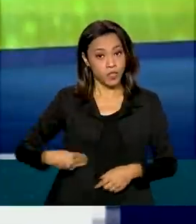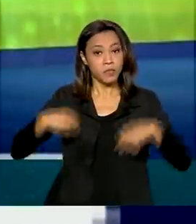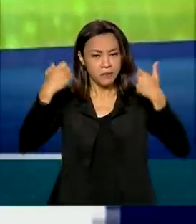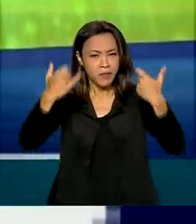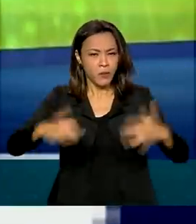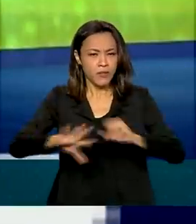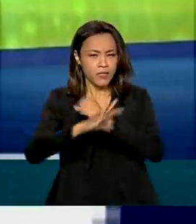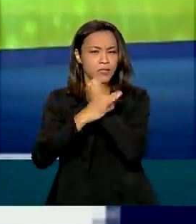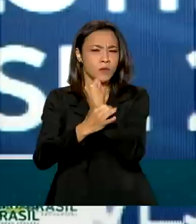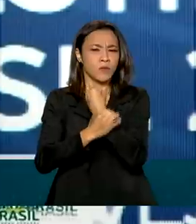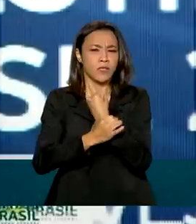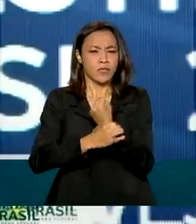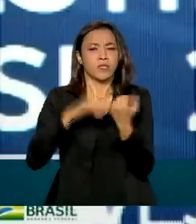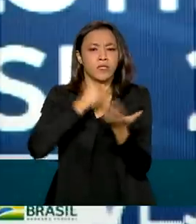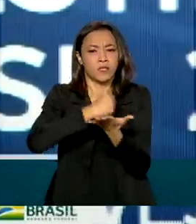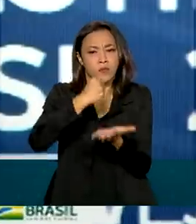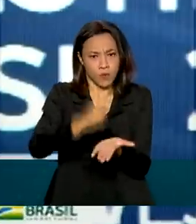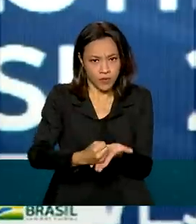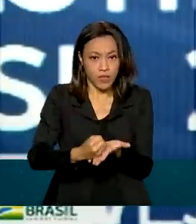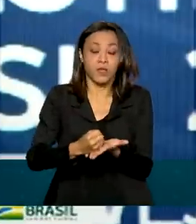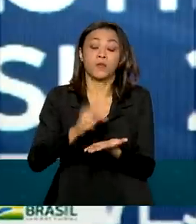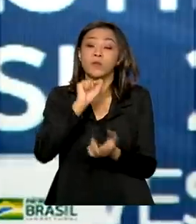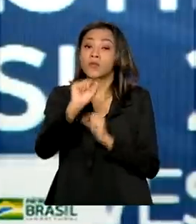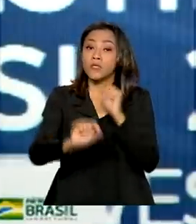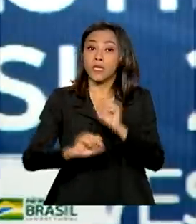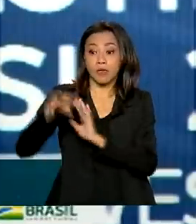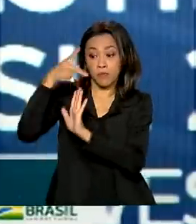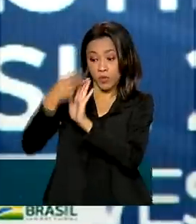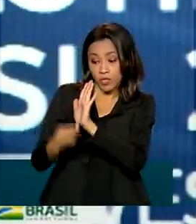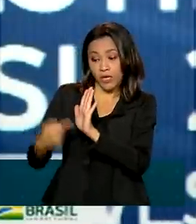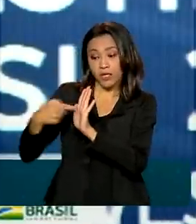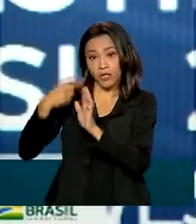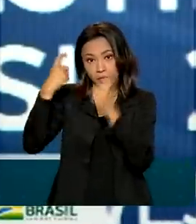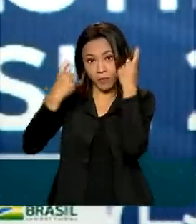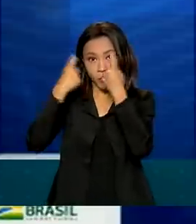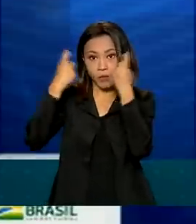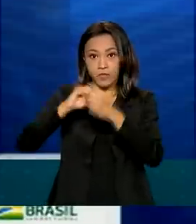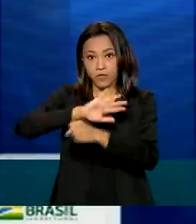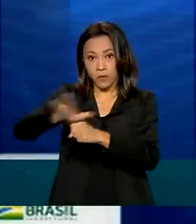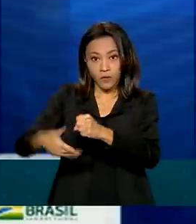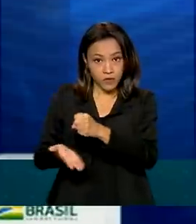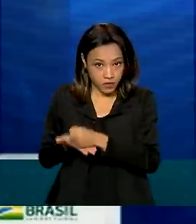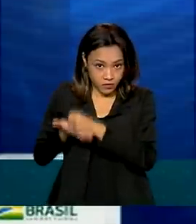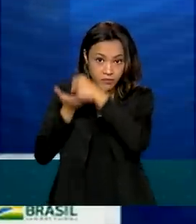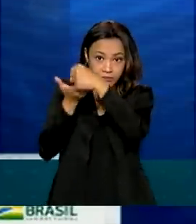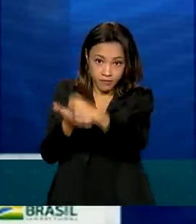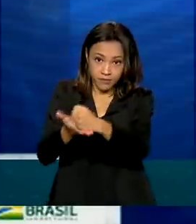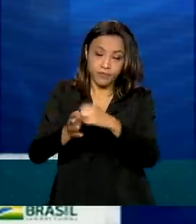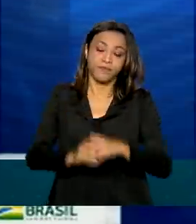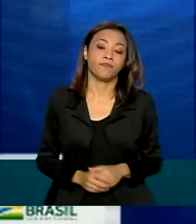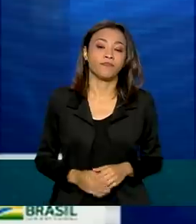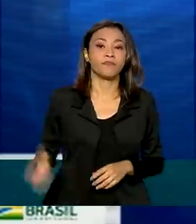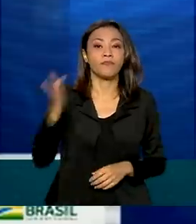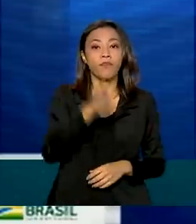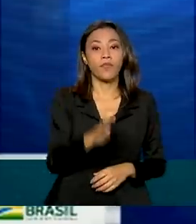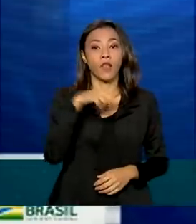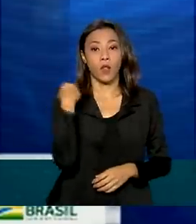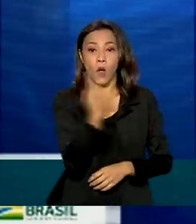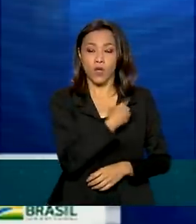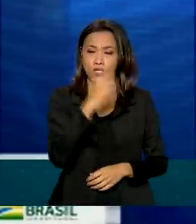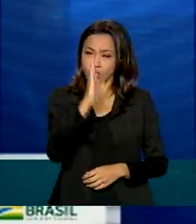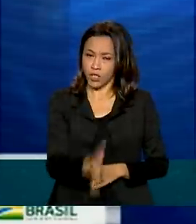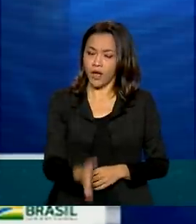investidores internacionais e projetos com preocupação ambiental. Estamos resolvendo os problemas,